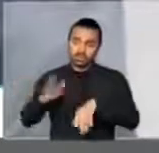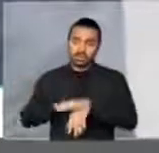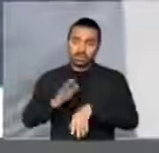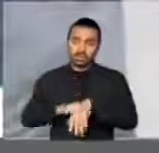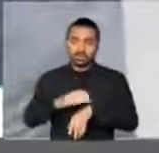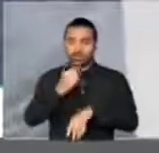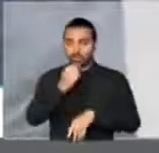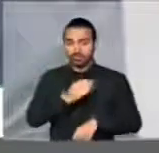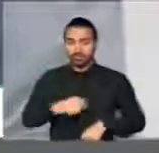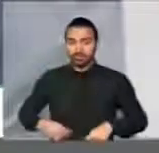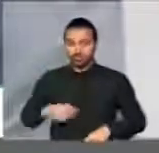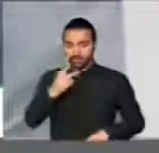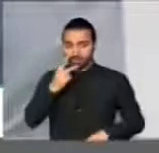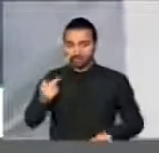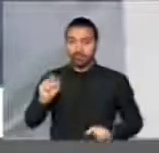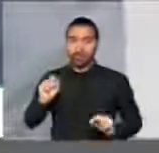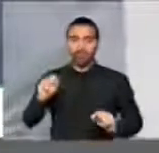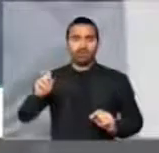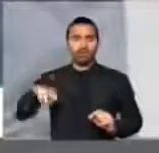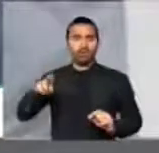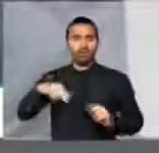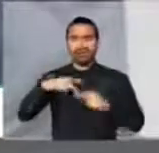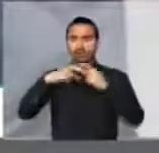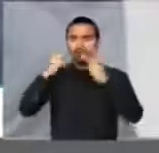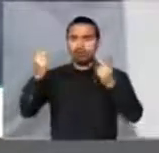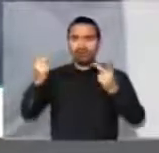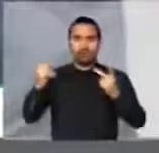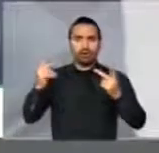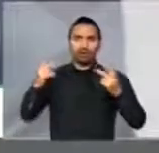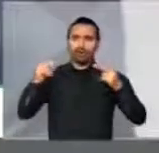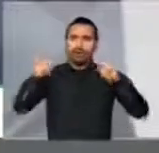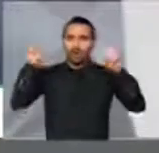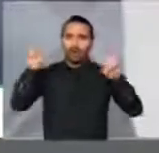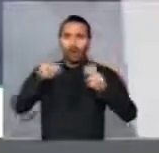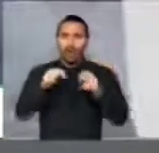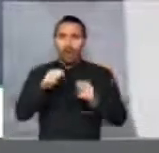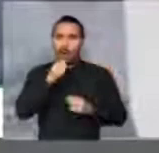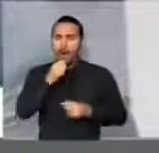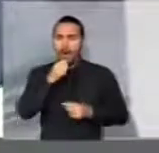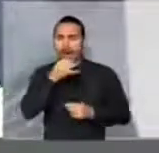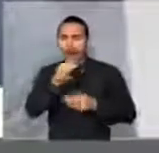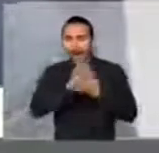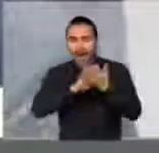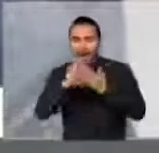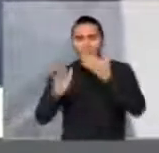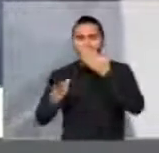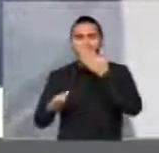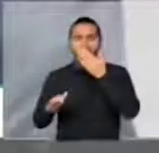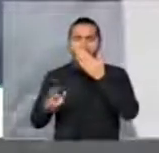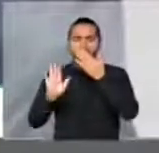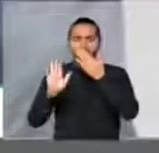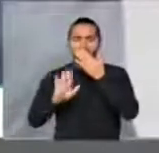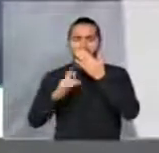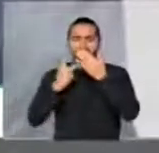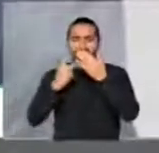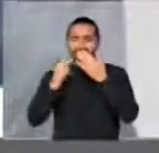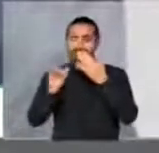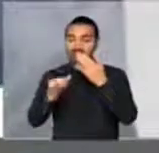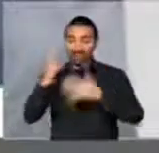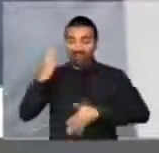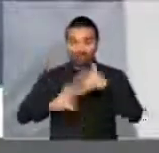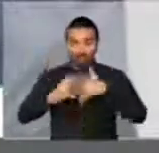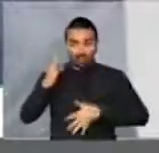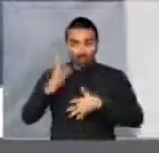ministro fez questão de dizer que jamais se pronunciou quanto ao mérito disso, não o fará, mas, falando em tese, disse que quem atrapalha